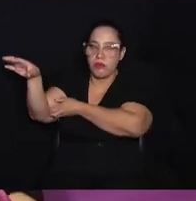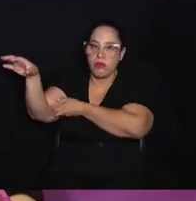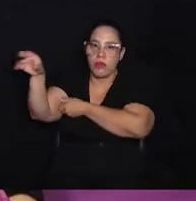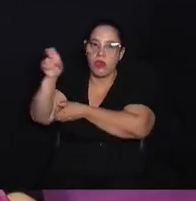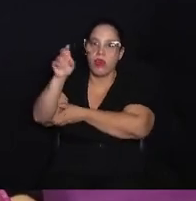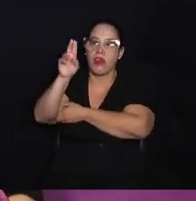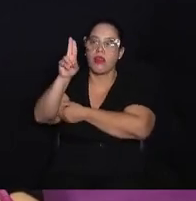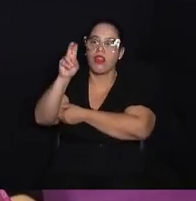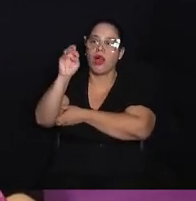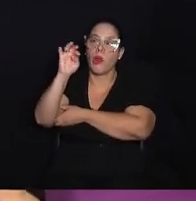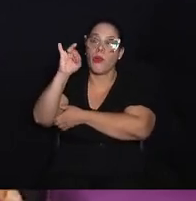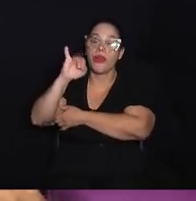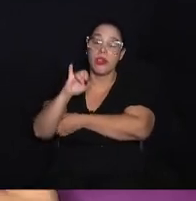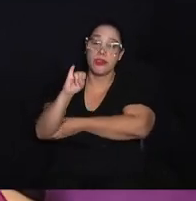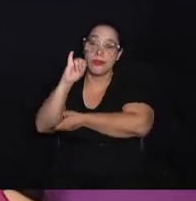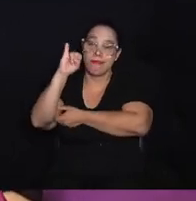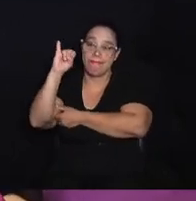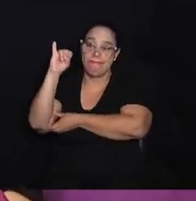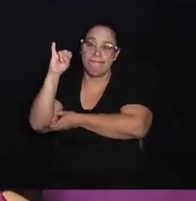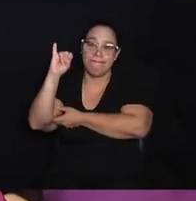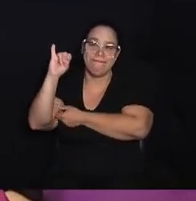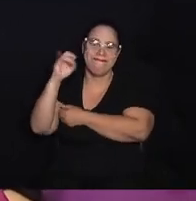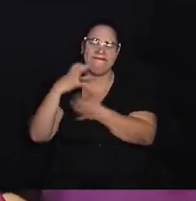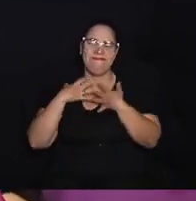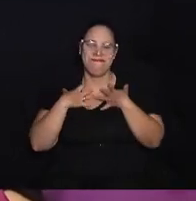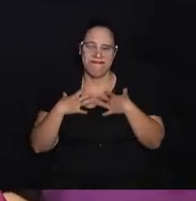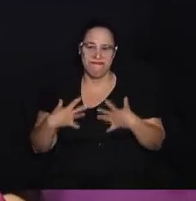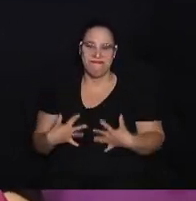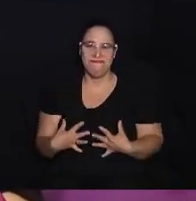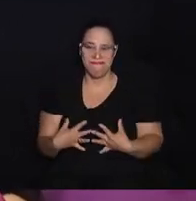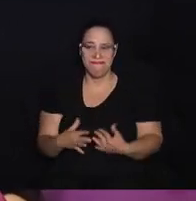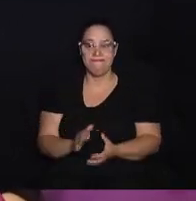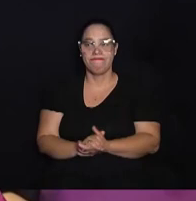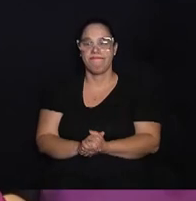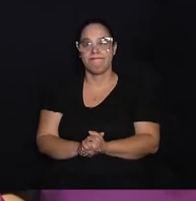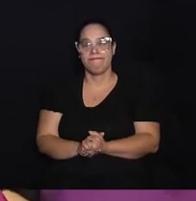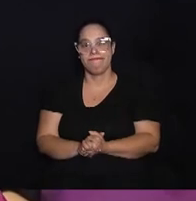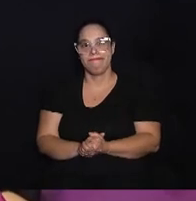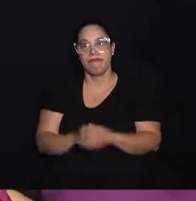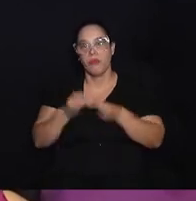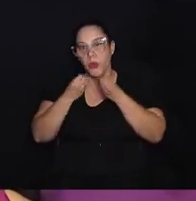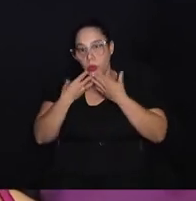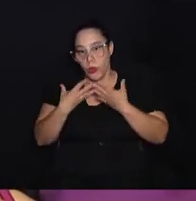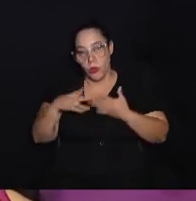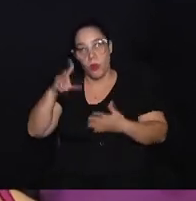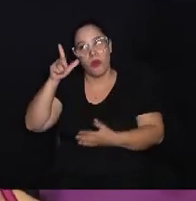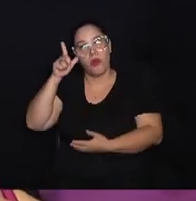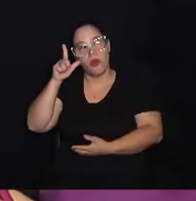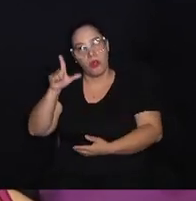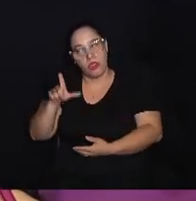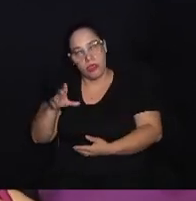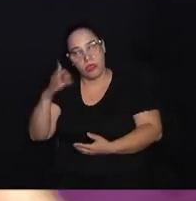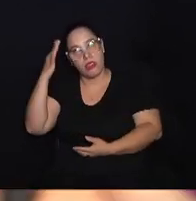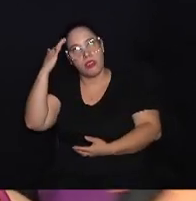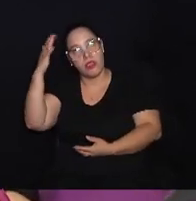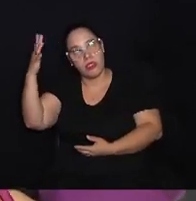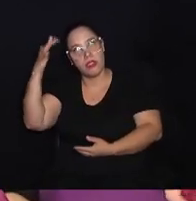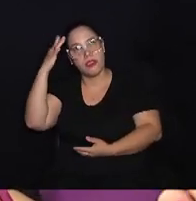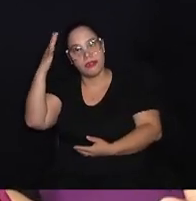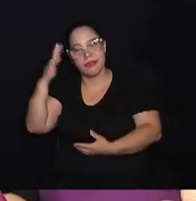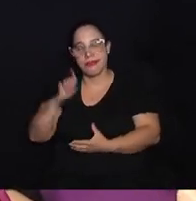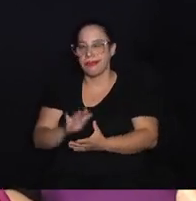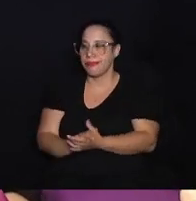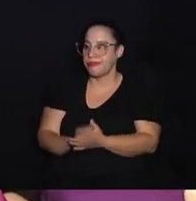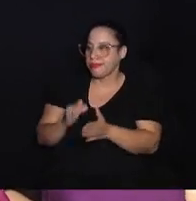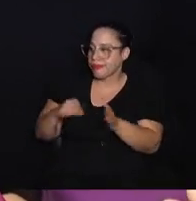UTI, que é bem pesado assim, né? Mas é bom porque a gente consegue bem distrair também. Aí